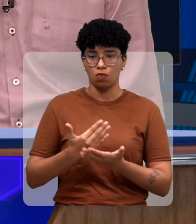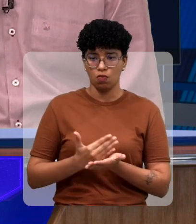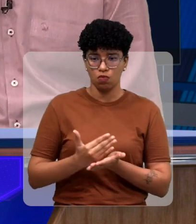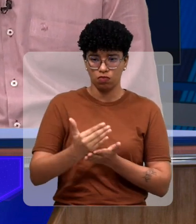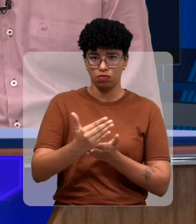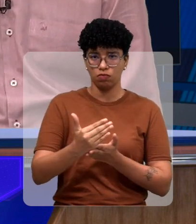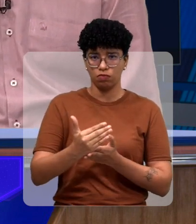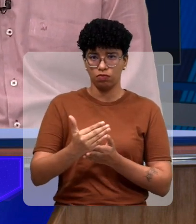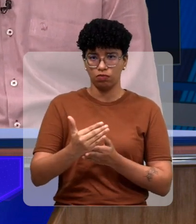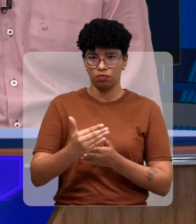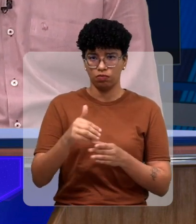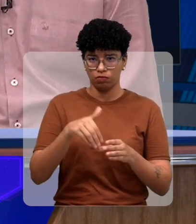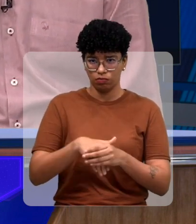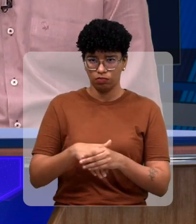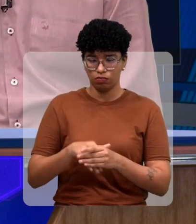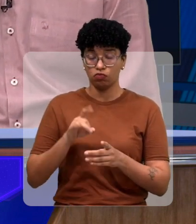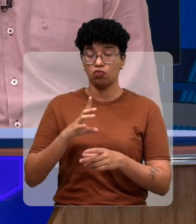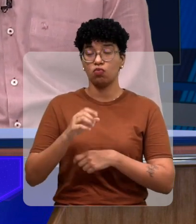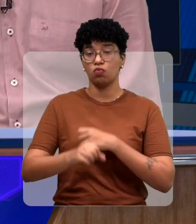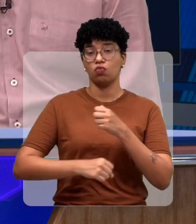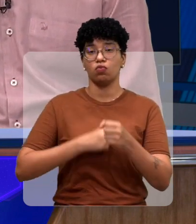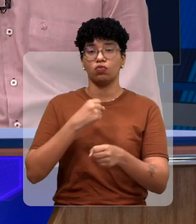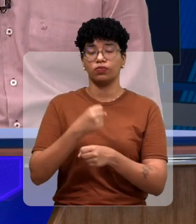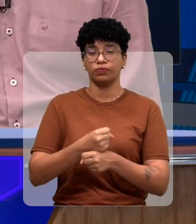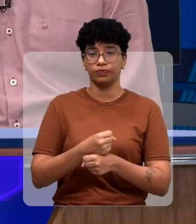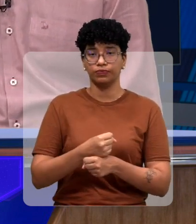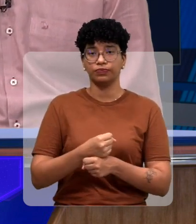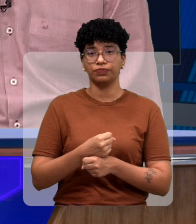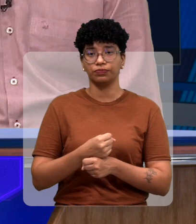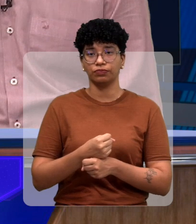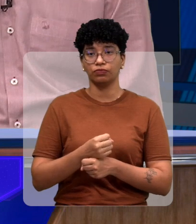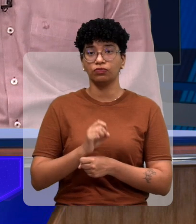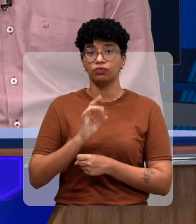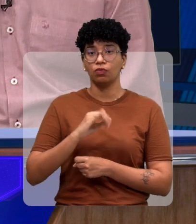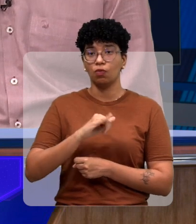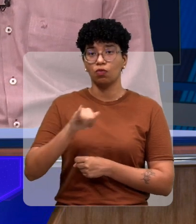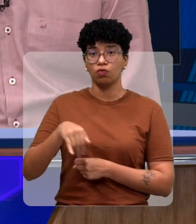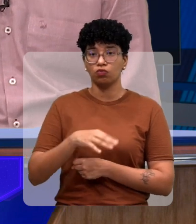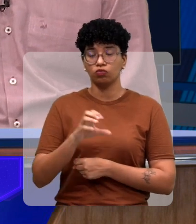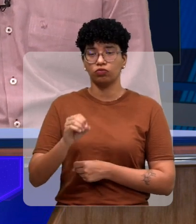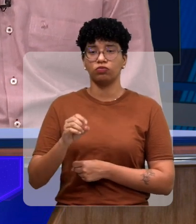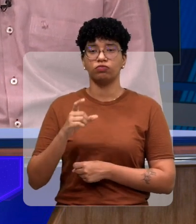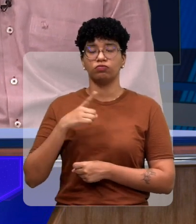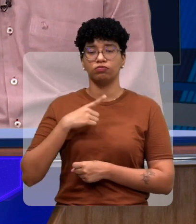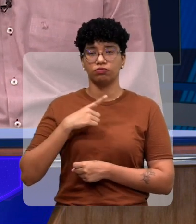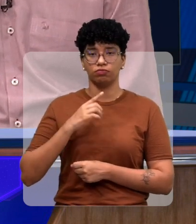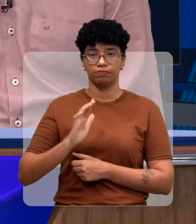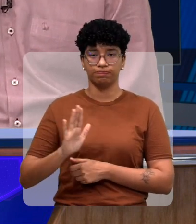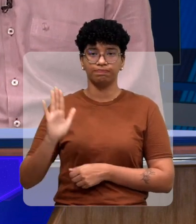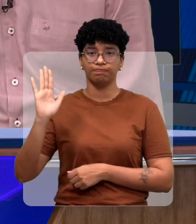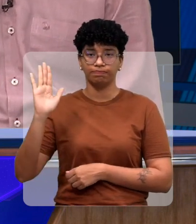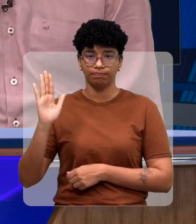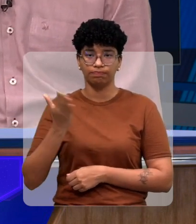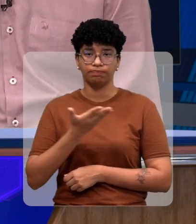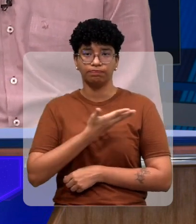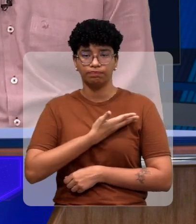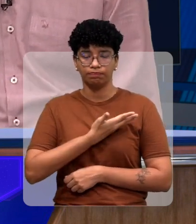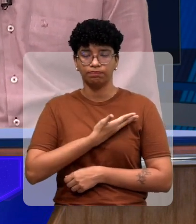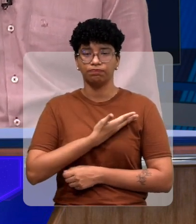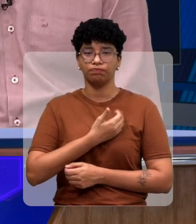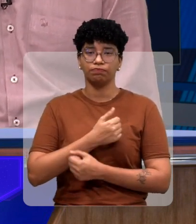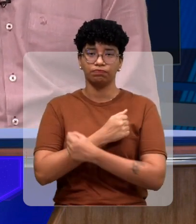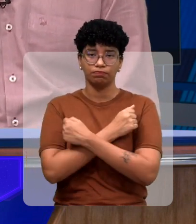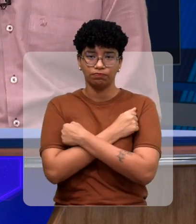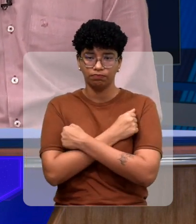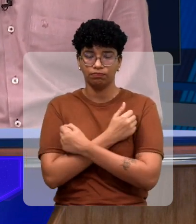eles são, né? É no ano que vem. No ano que vem? É. Por enquanto, só o João que está disponibilizando lá como candidato, né? Nosso amigo João.